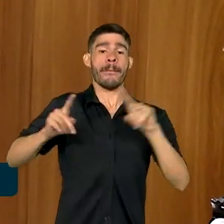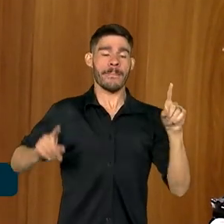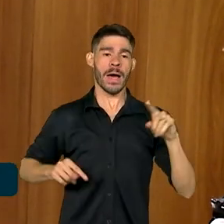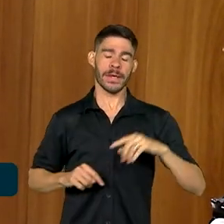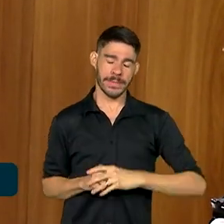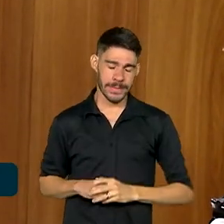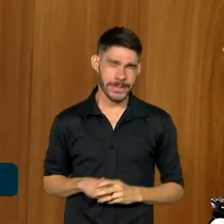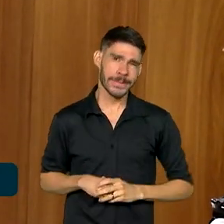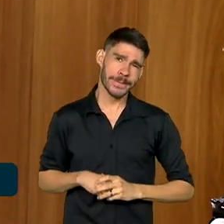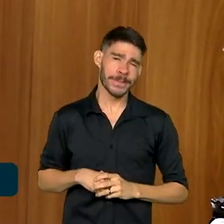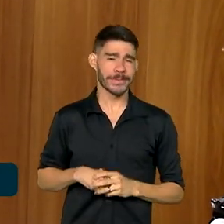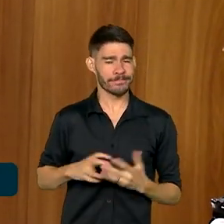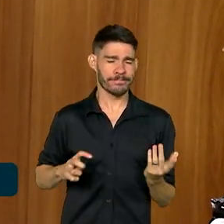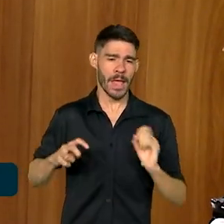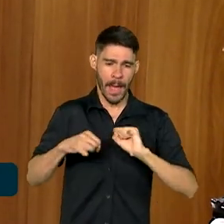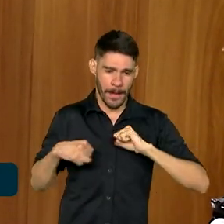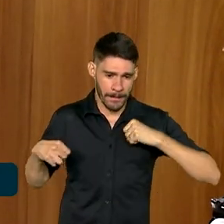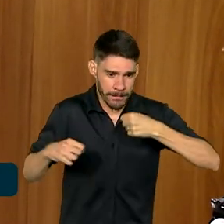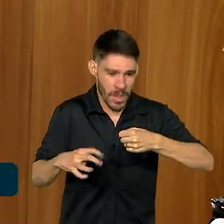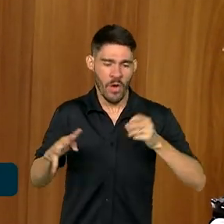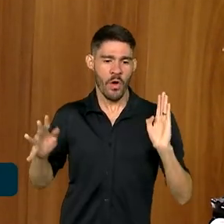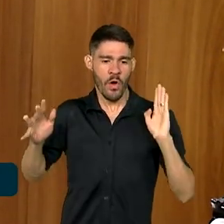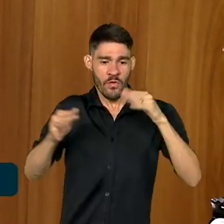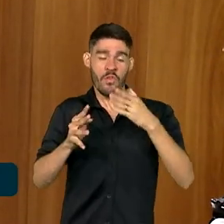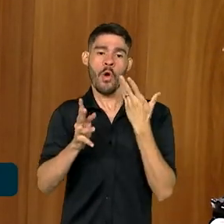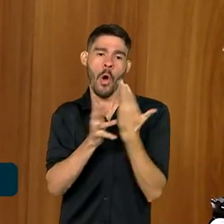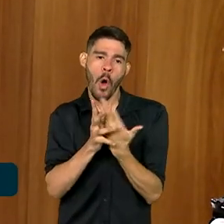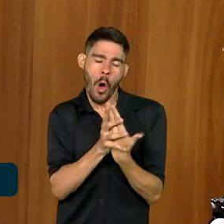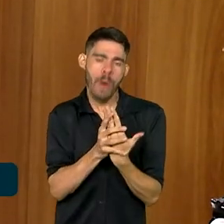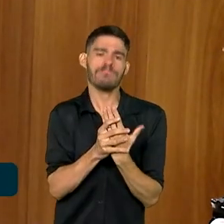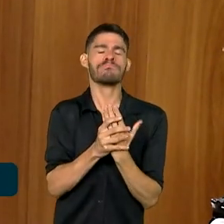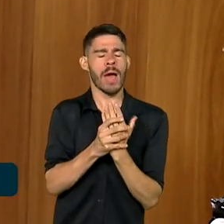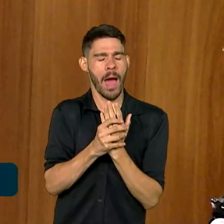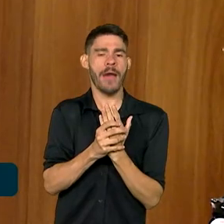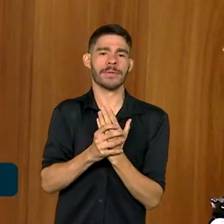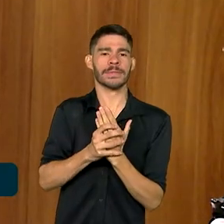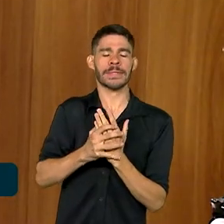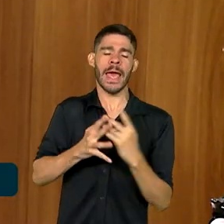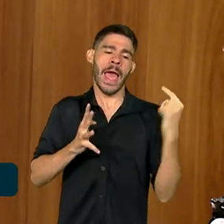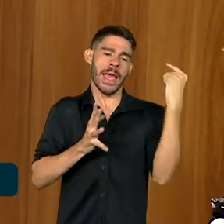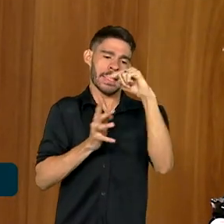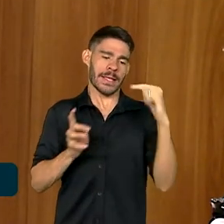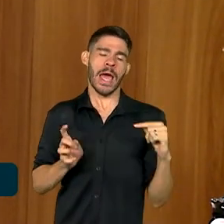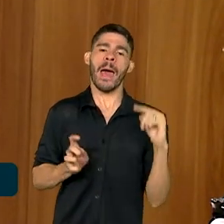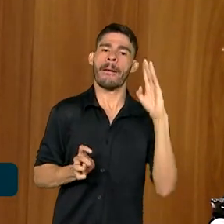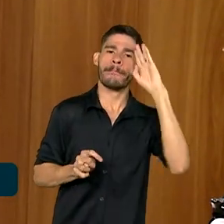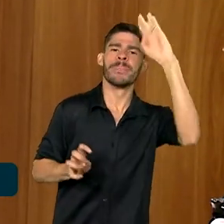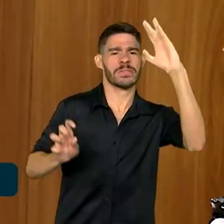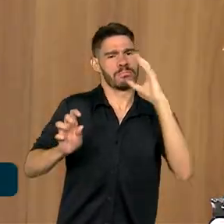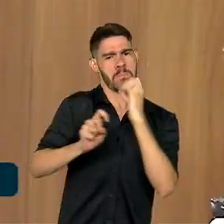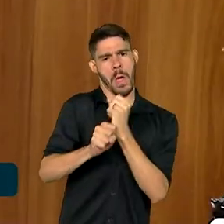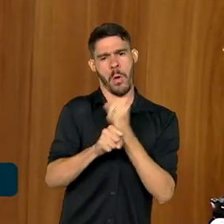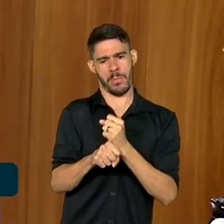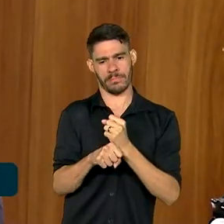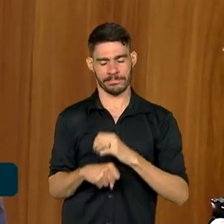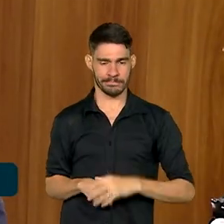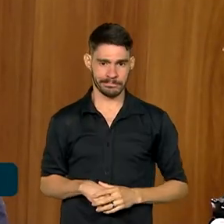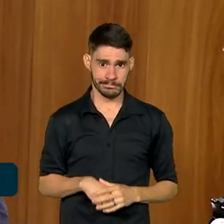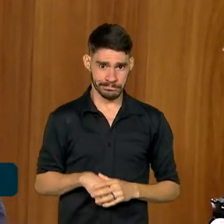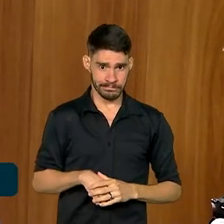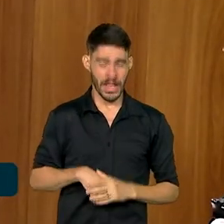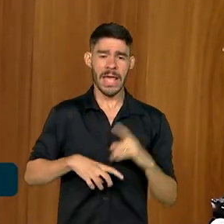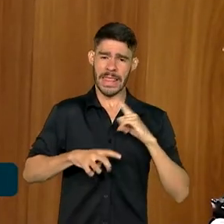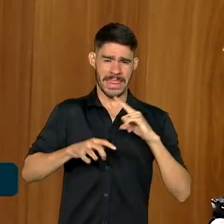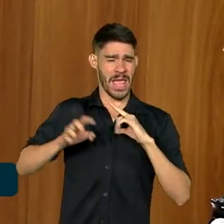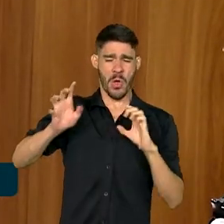se dedicar, concentrar os estudos nas questões dos eixos temáticos com peso mais alto. Nós fizemos um